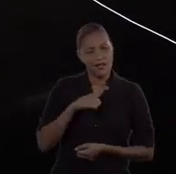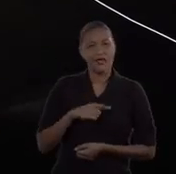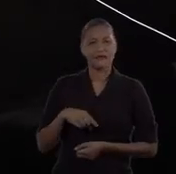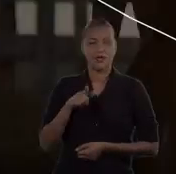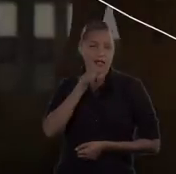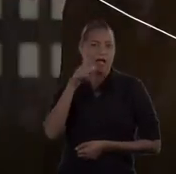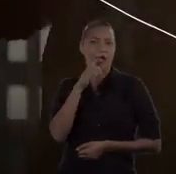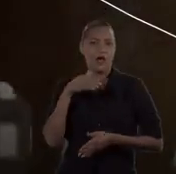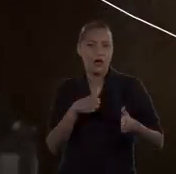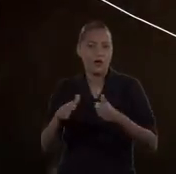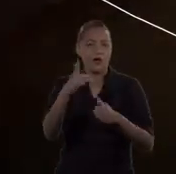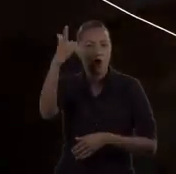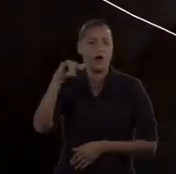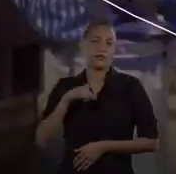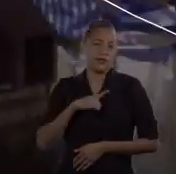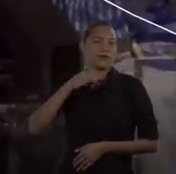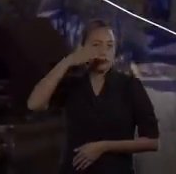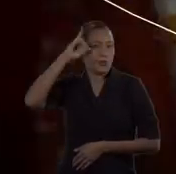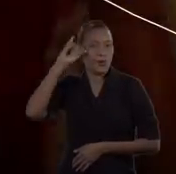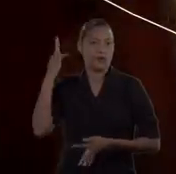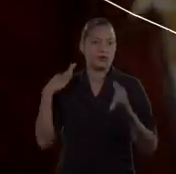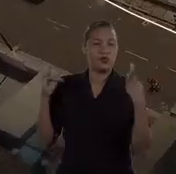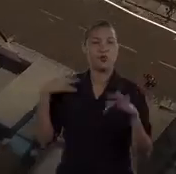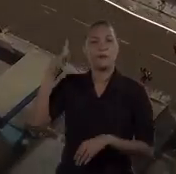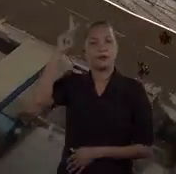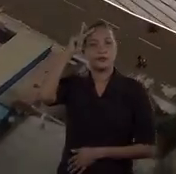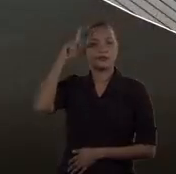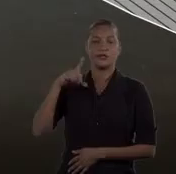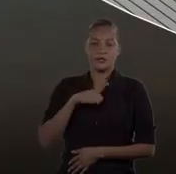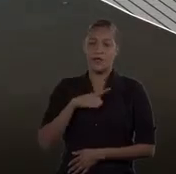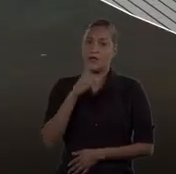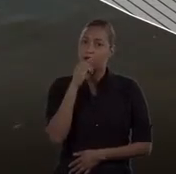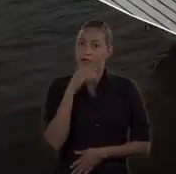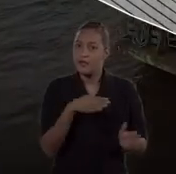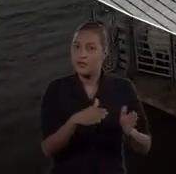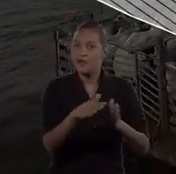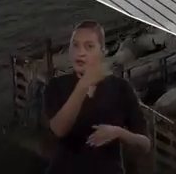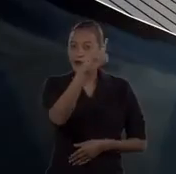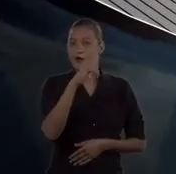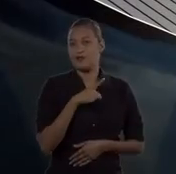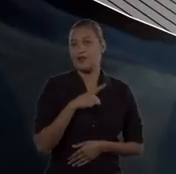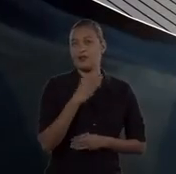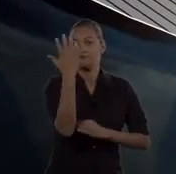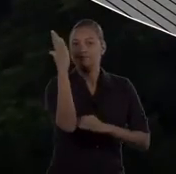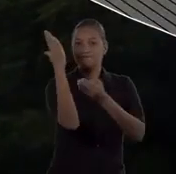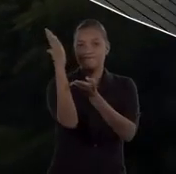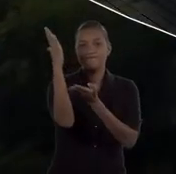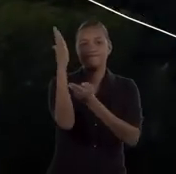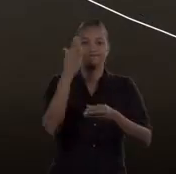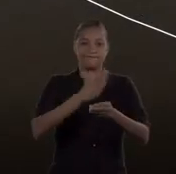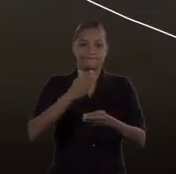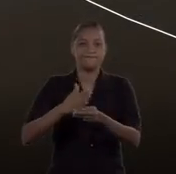No Baixo Amazonas, temos produção de gado, turismo em Parintins. Na calha do Purus, pecuária, a borracha, a